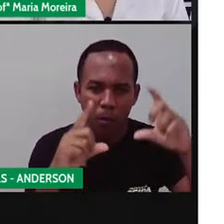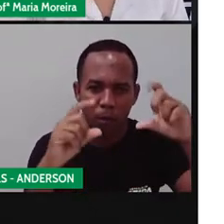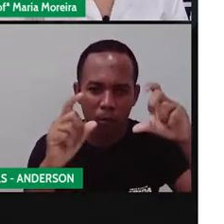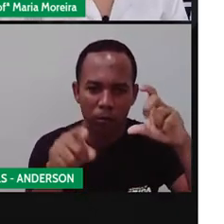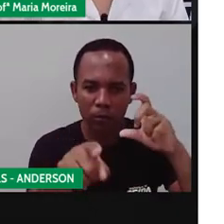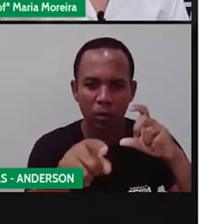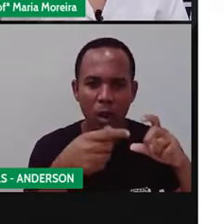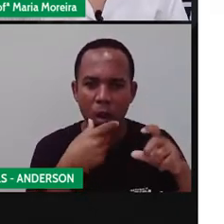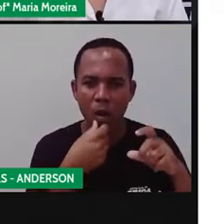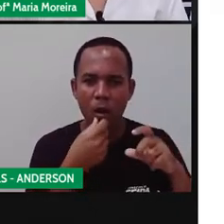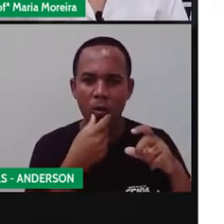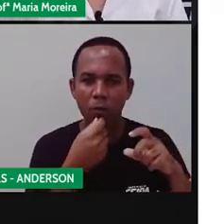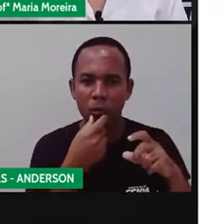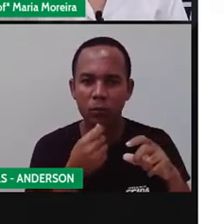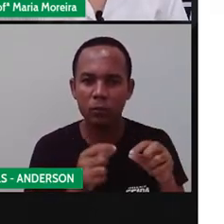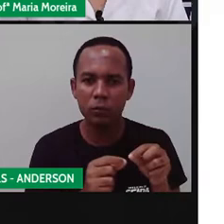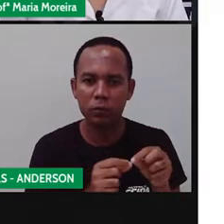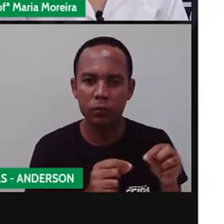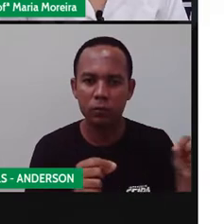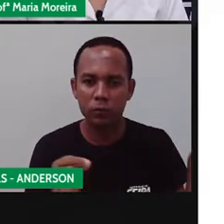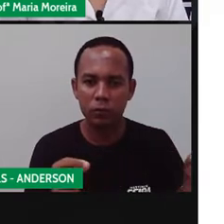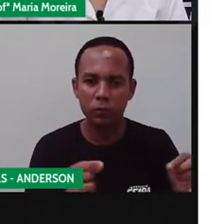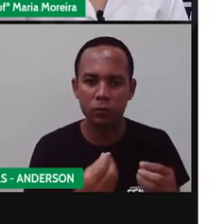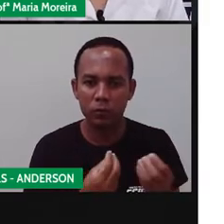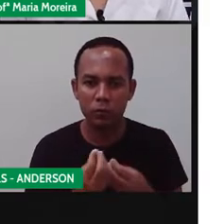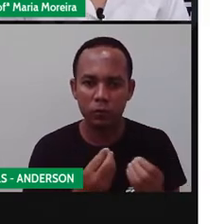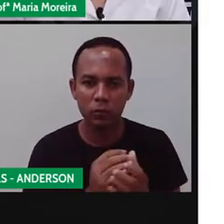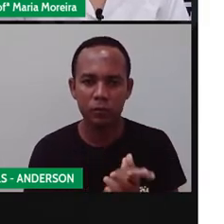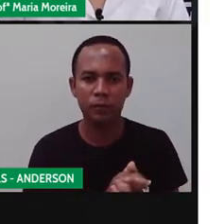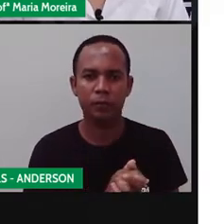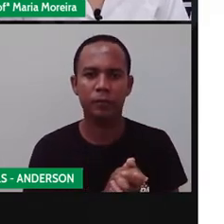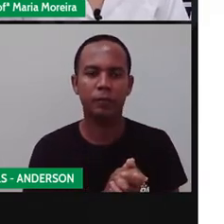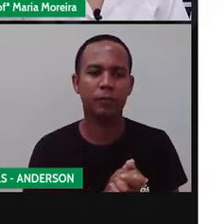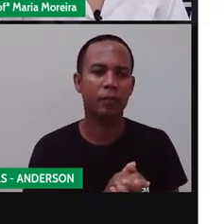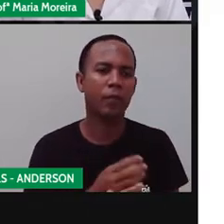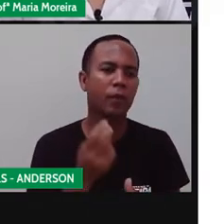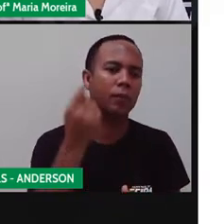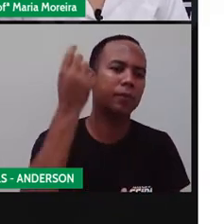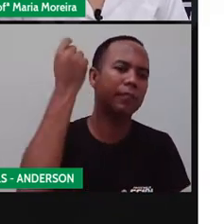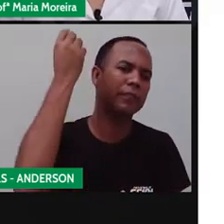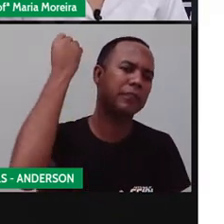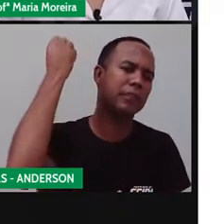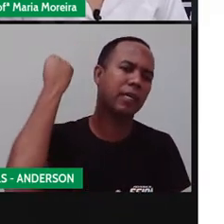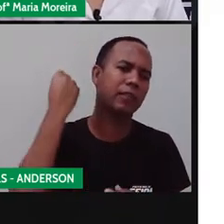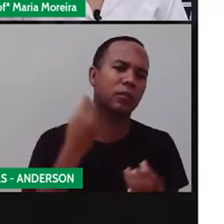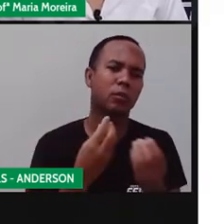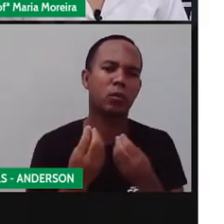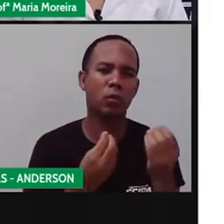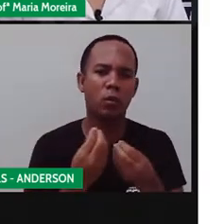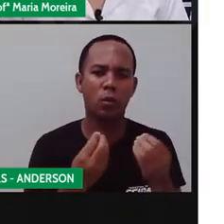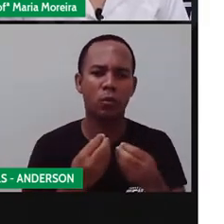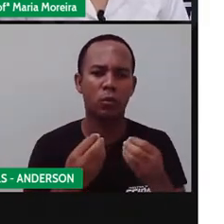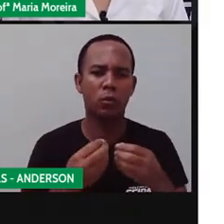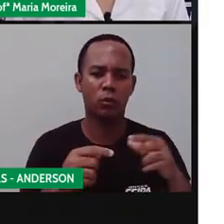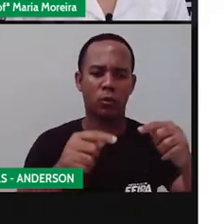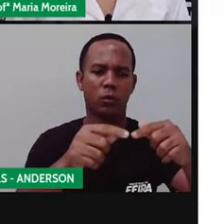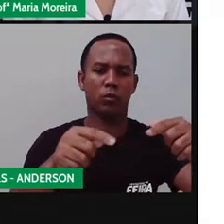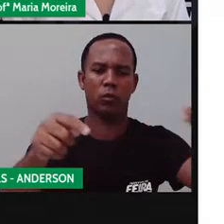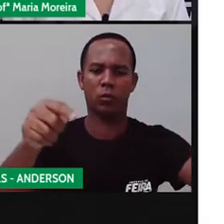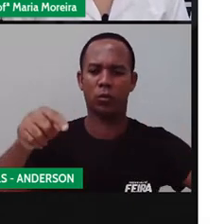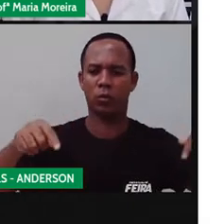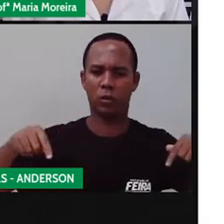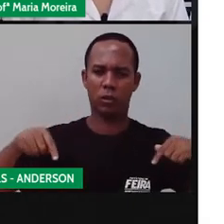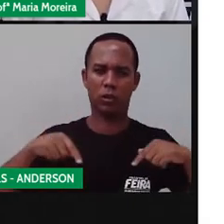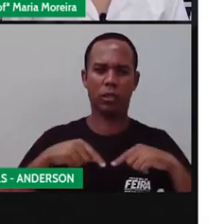puxando com cordas para poder fazer essa medição. Naquela época, a marcação de um canto reto já era